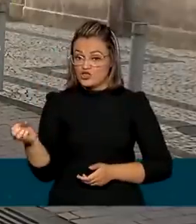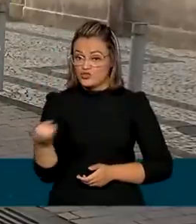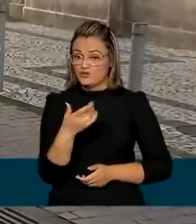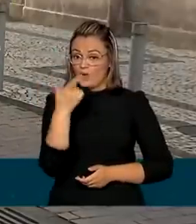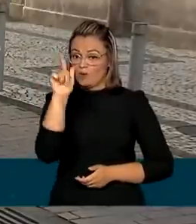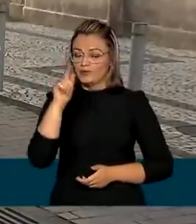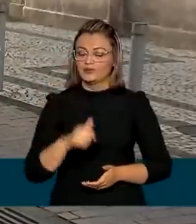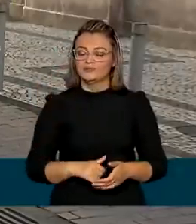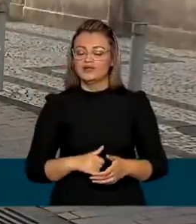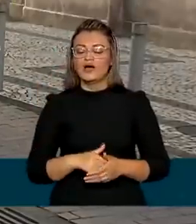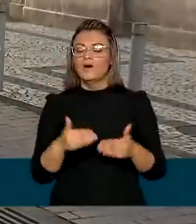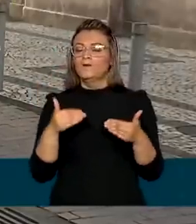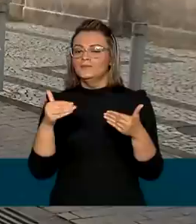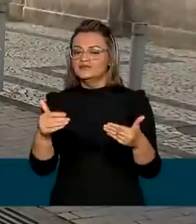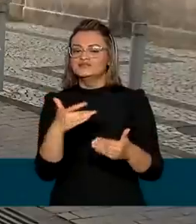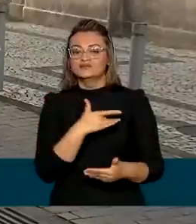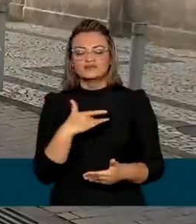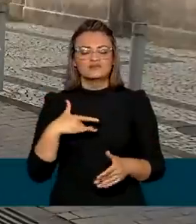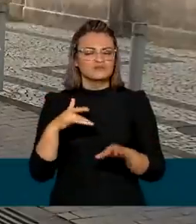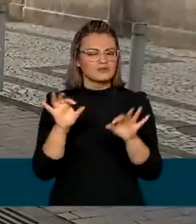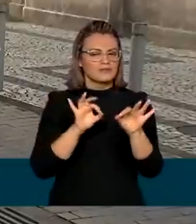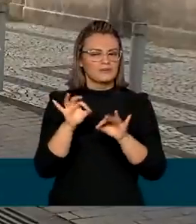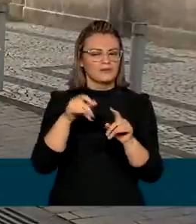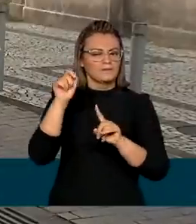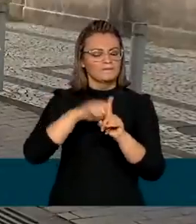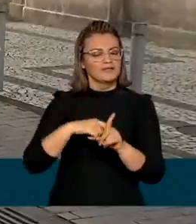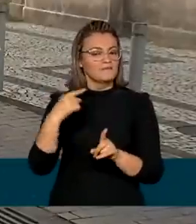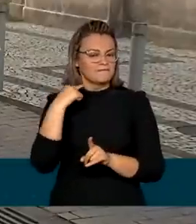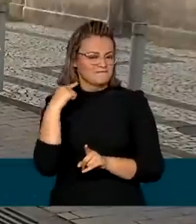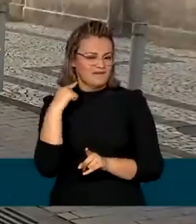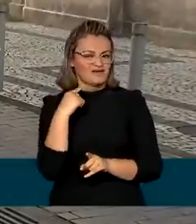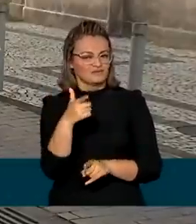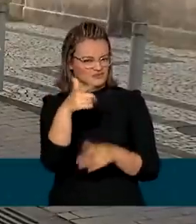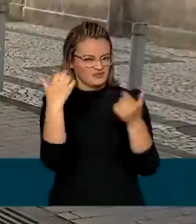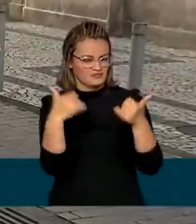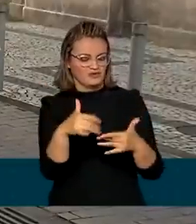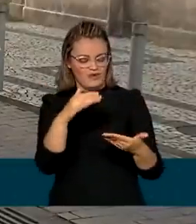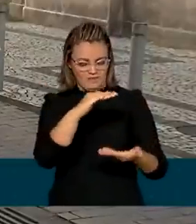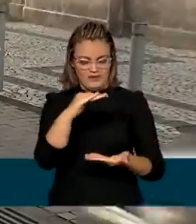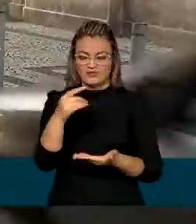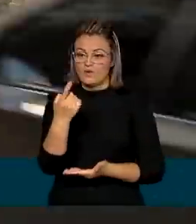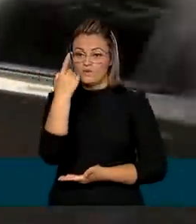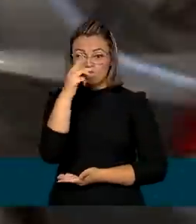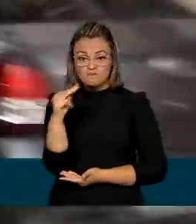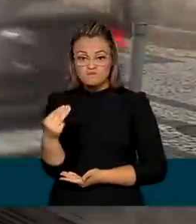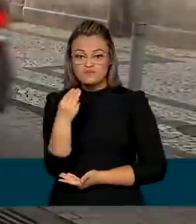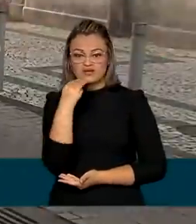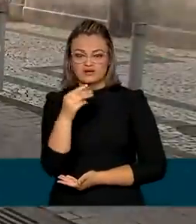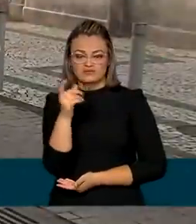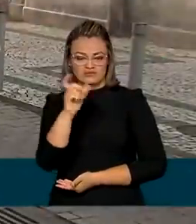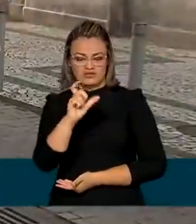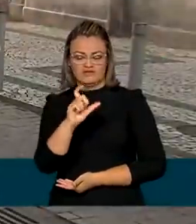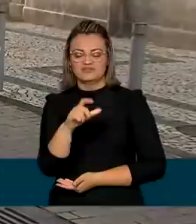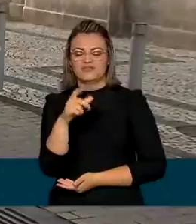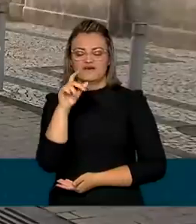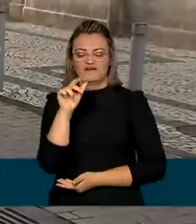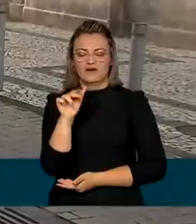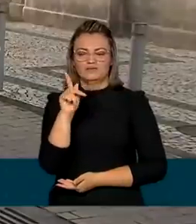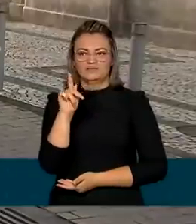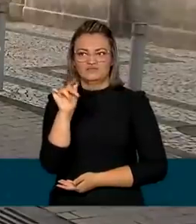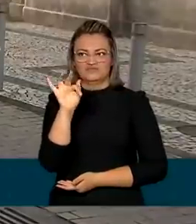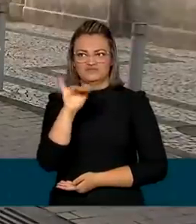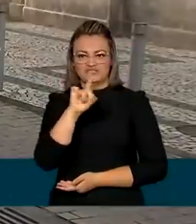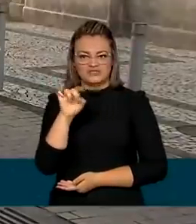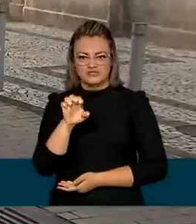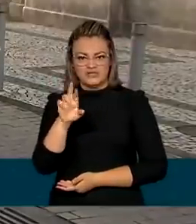é que o Ministério da Saúde também prepara para maio, como você disse, Renata, a remessa de 1 milhão de doses da vacina Pfizer. A ideia é